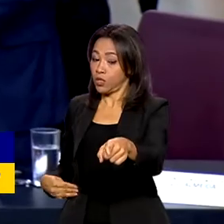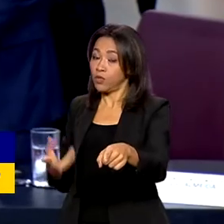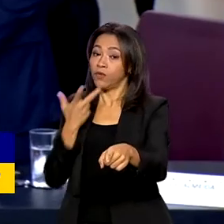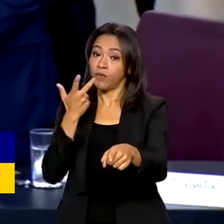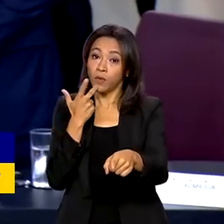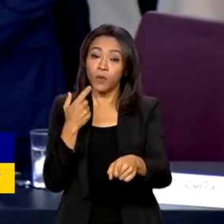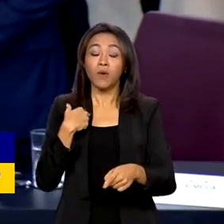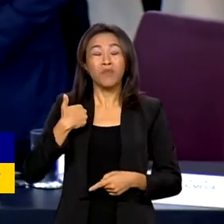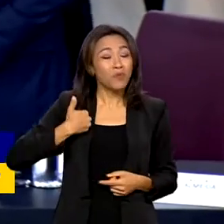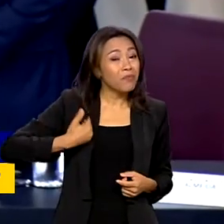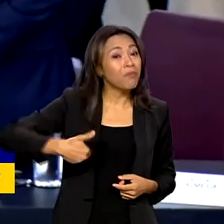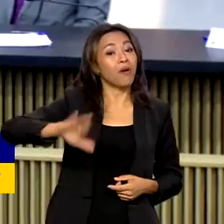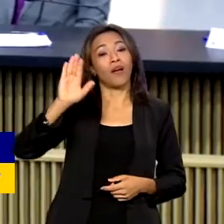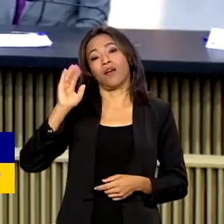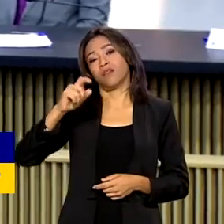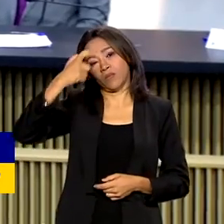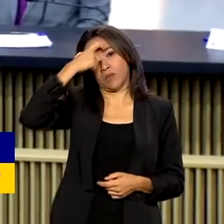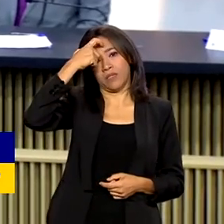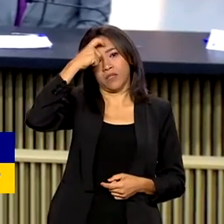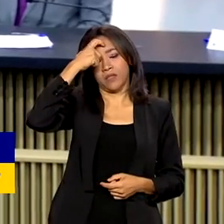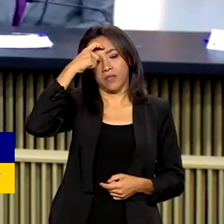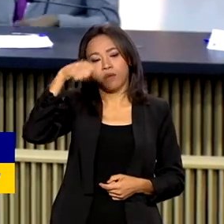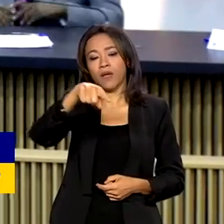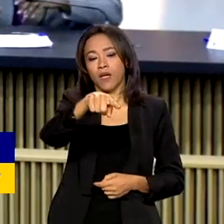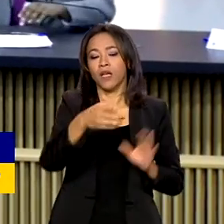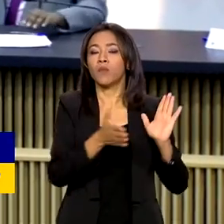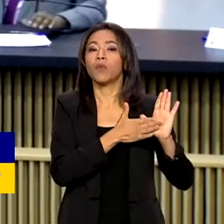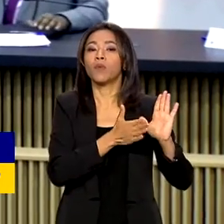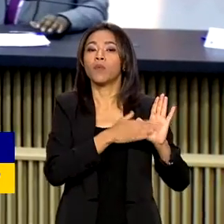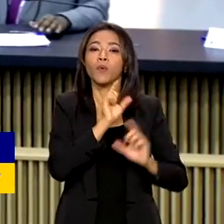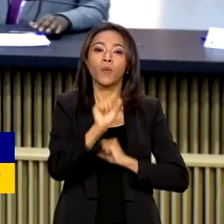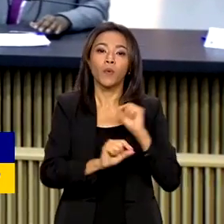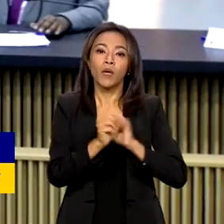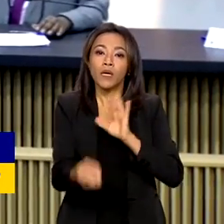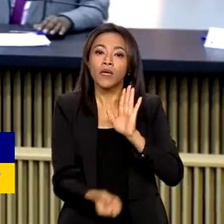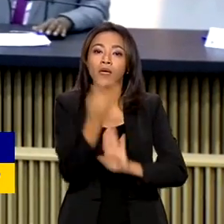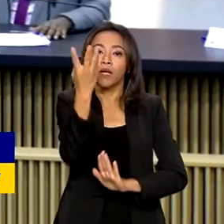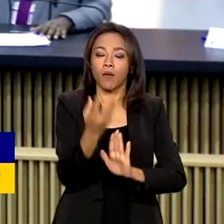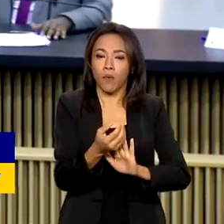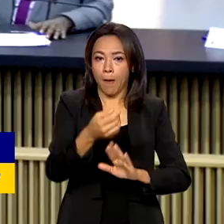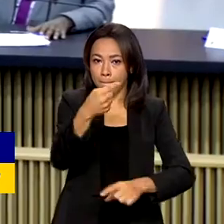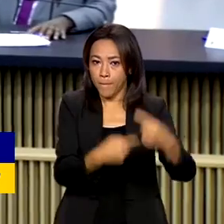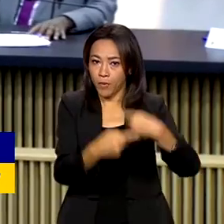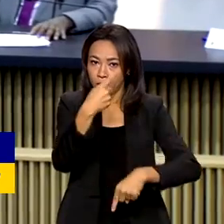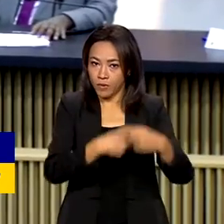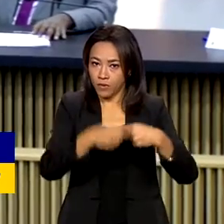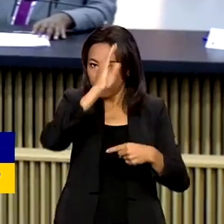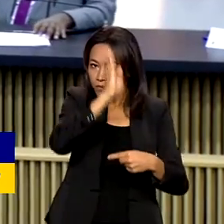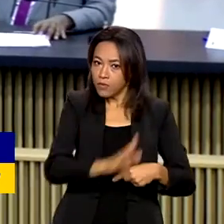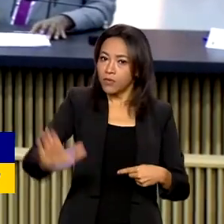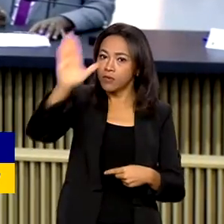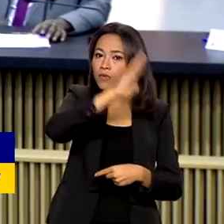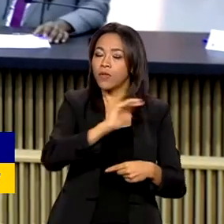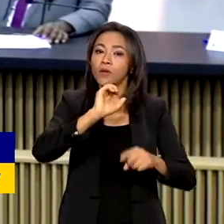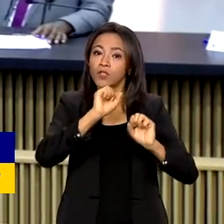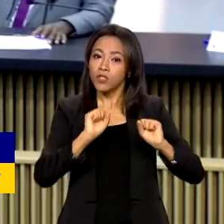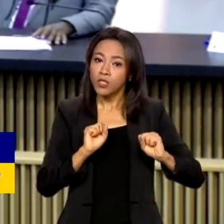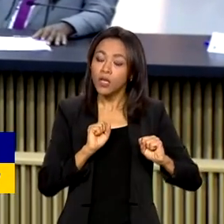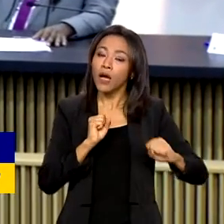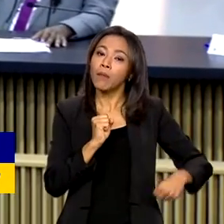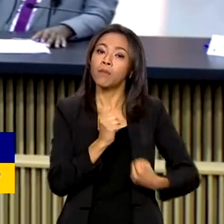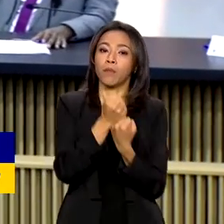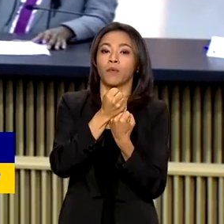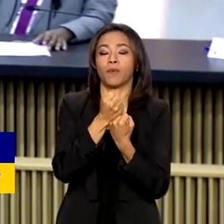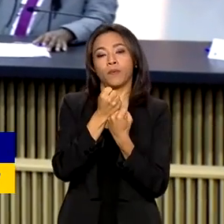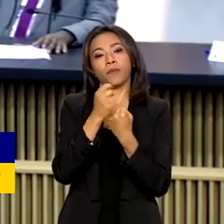além da conscientização. Ele propôs a criação de uma política nacional de defesa e de promoção dos